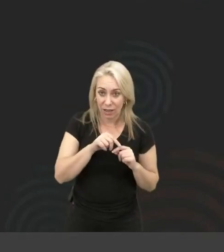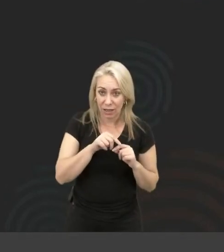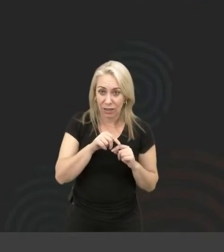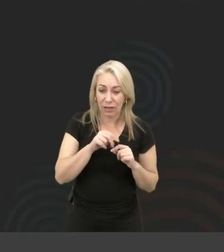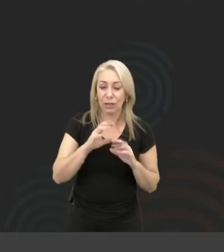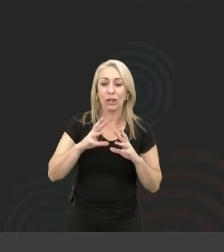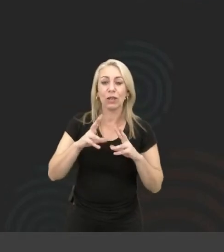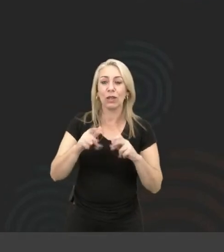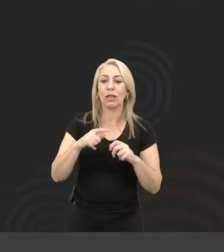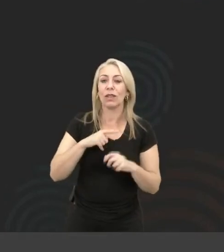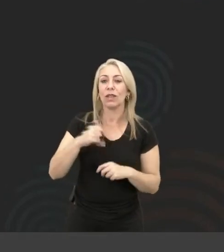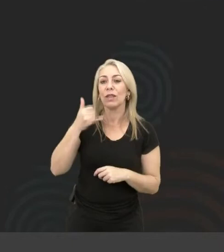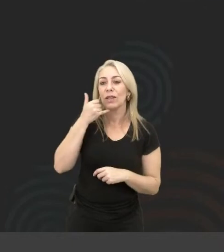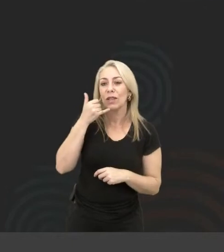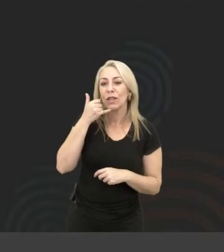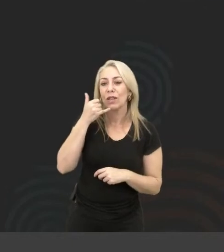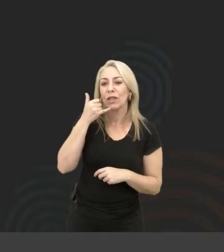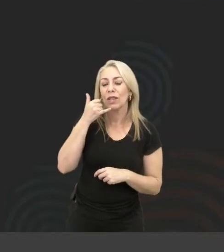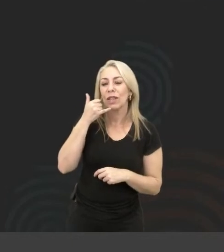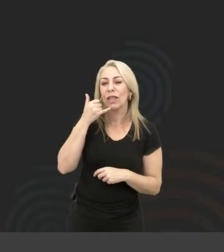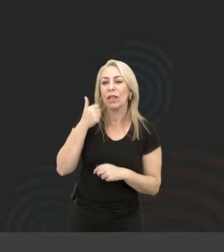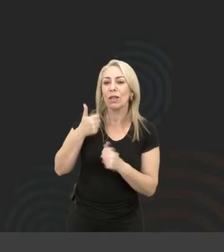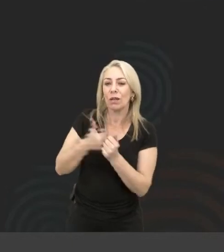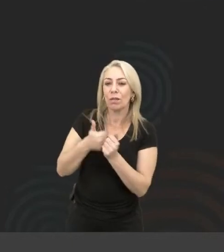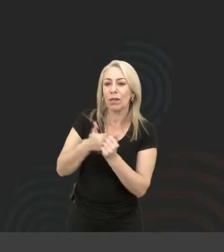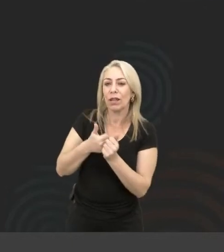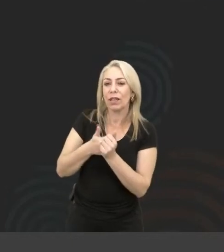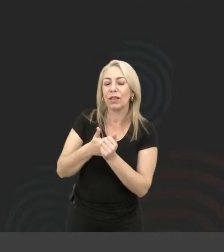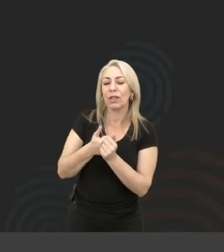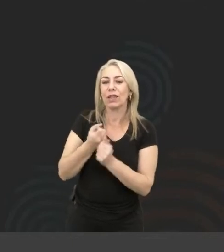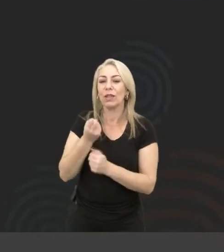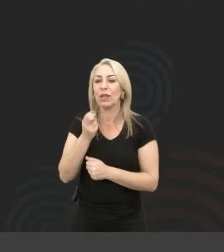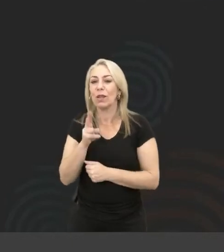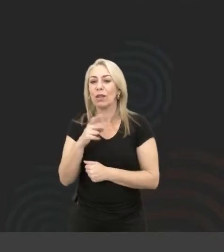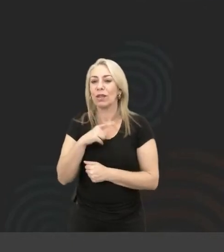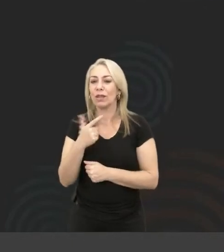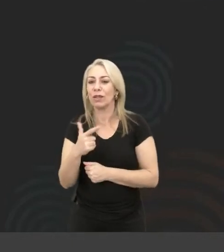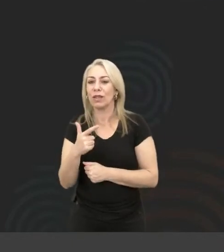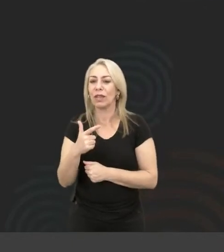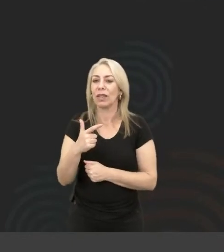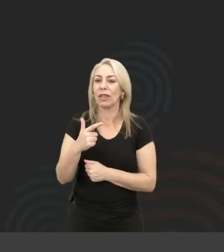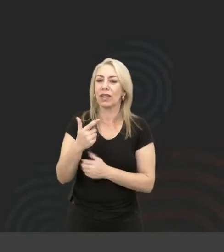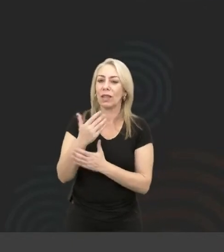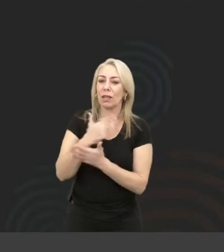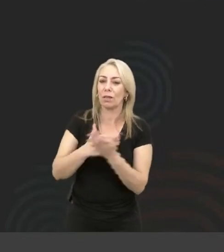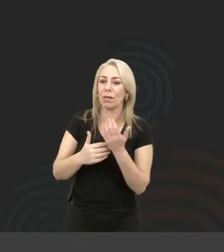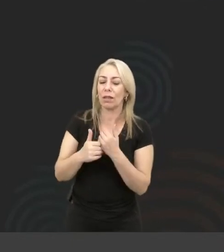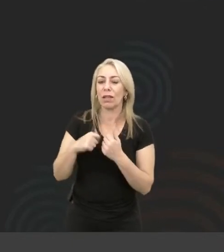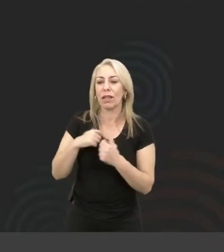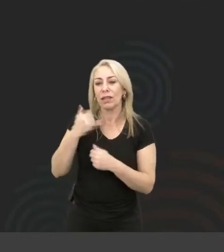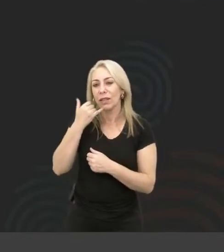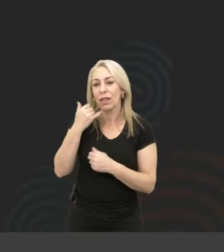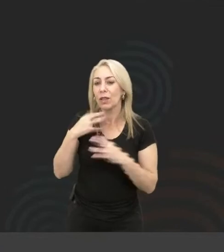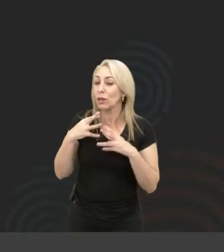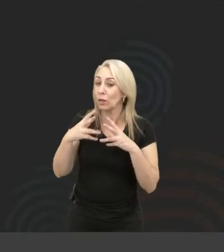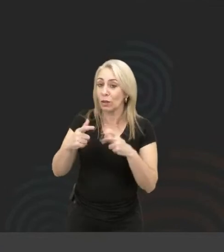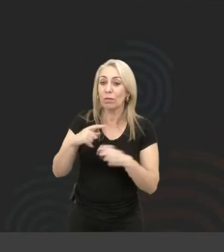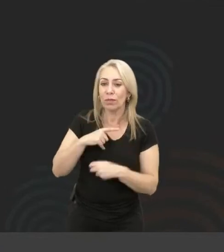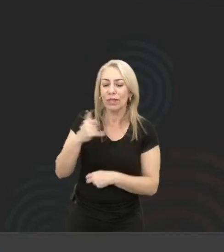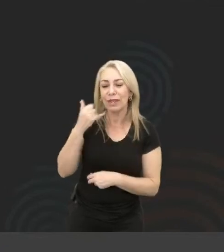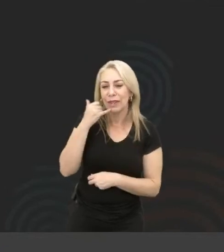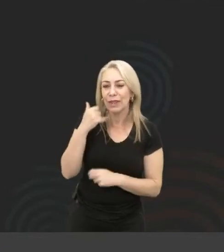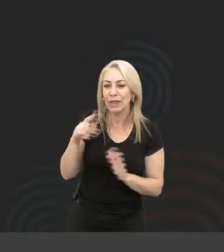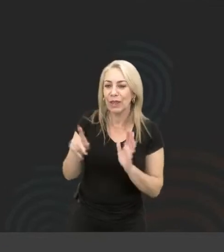Todo mundo está com o celular na mão ou pertinho ou quem não tem mão está com o celular perto. Todo mundo tem seu